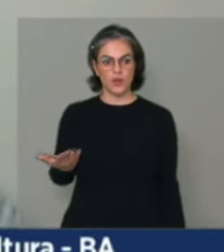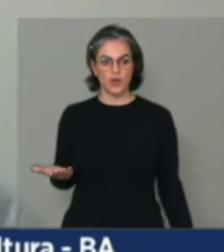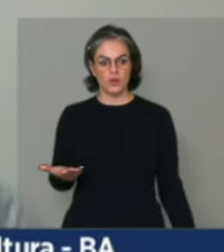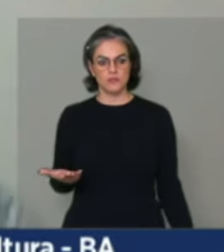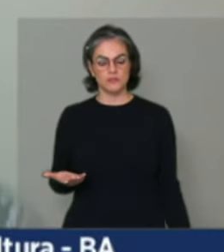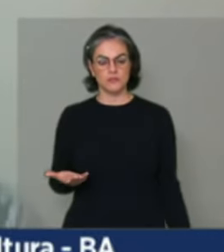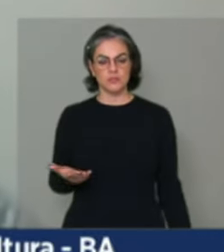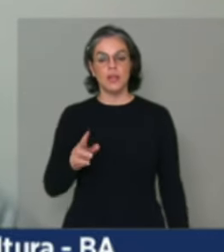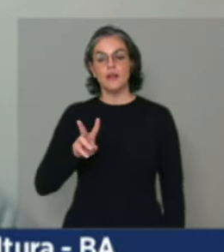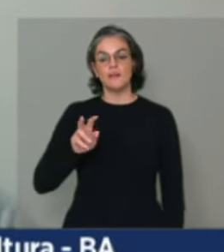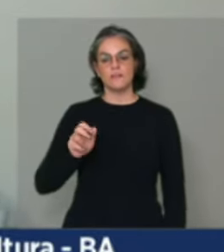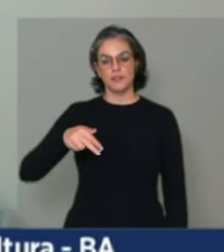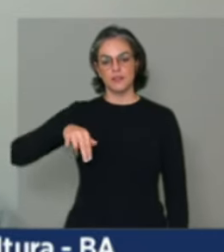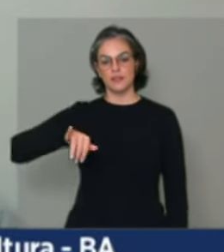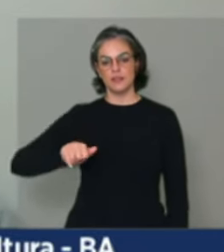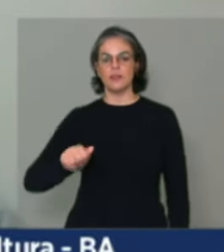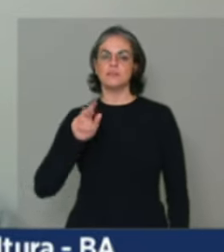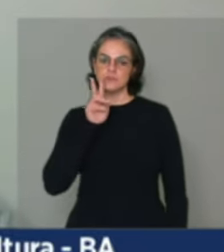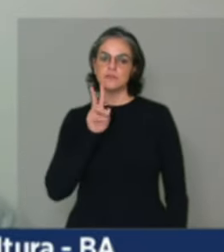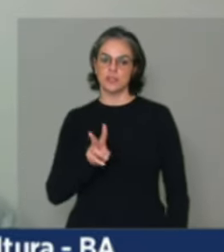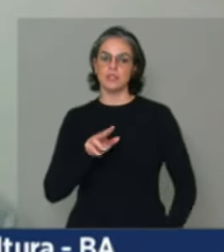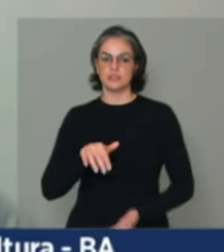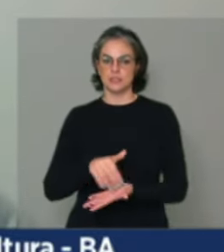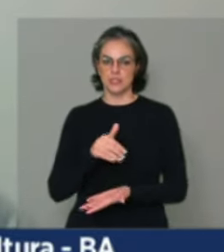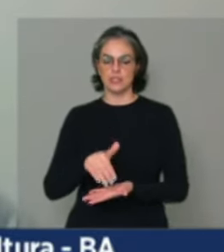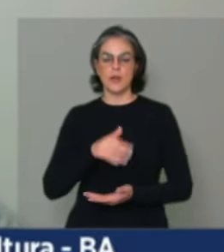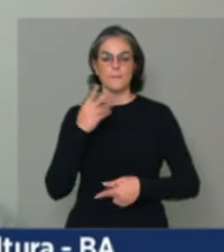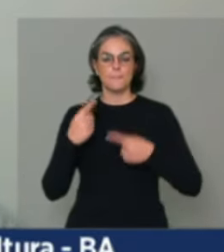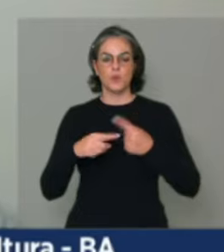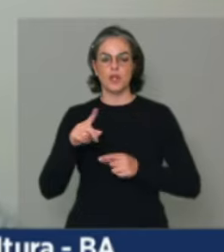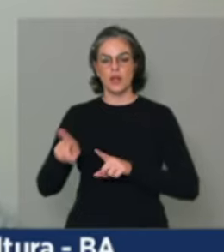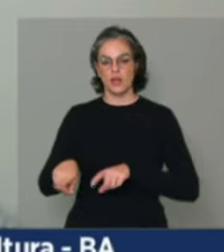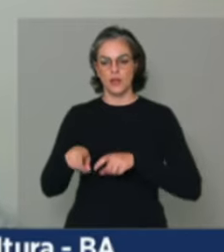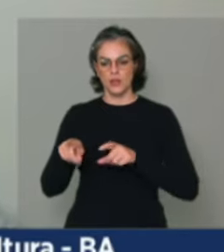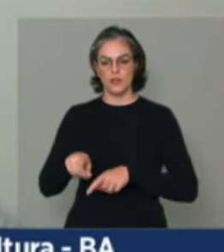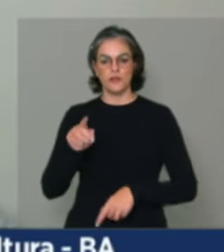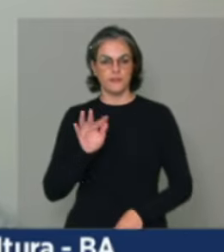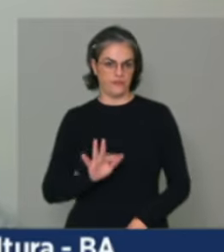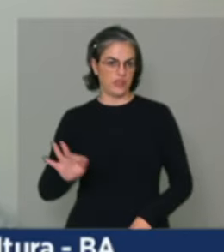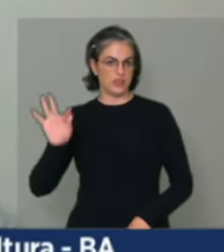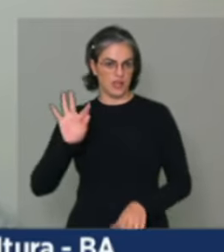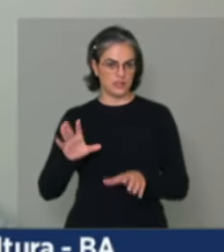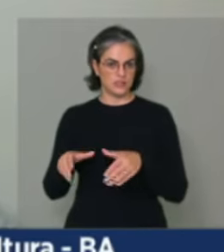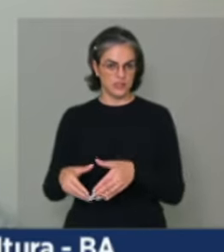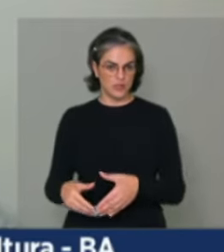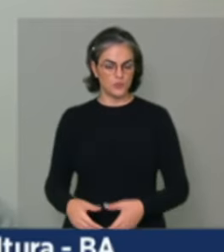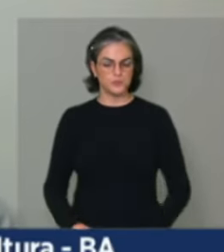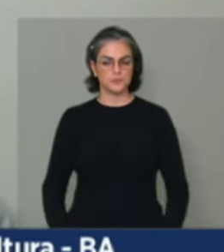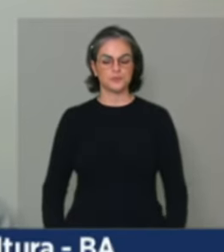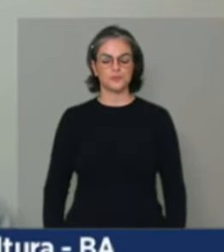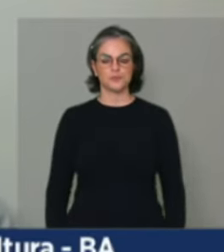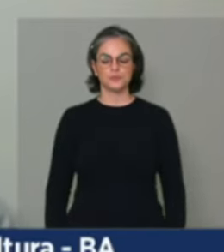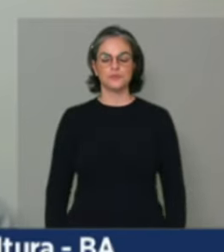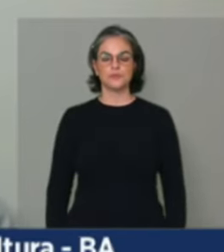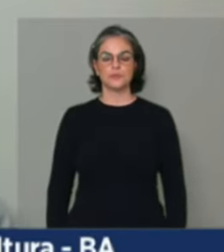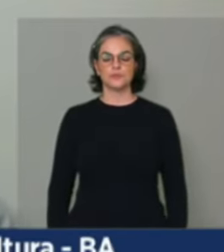Vânia Marques, que eu estou vendo aqui, que é nosso secretário de políticas agrícolas da nossa confederação,